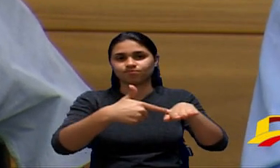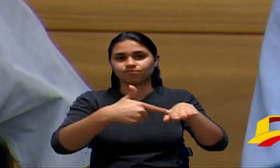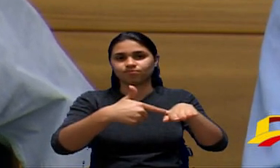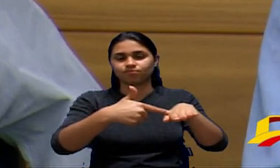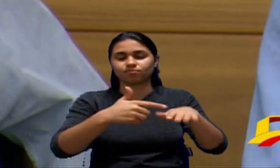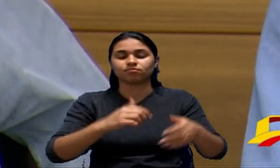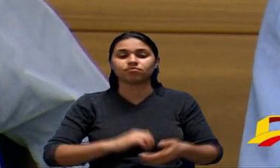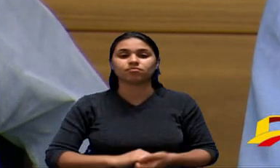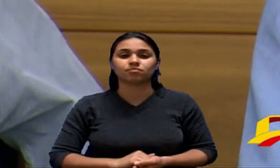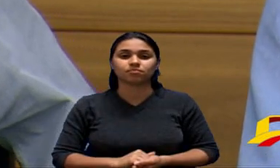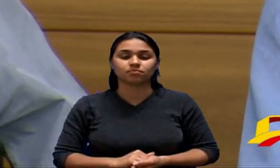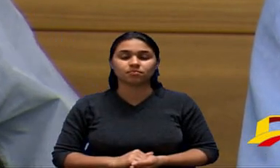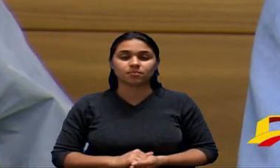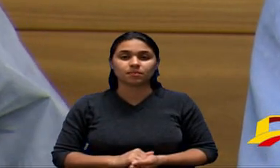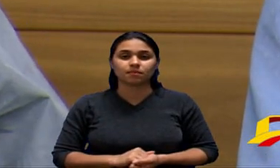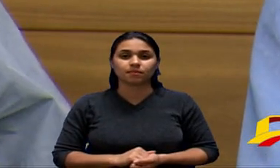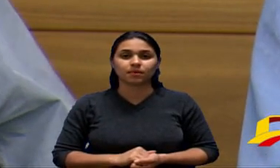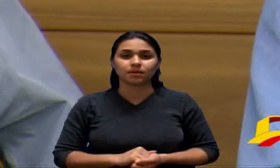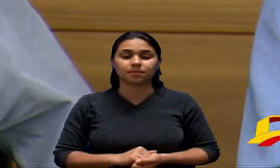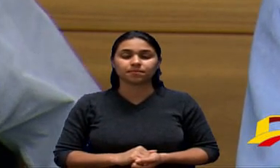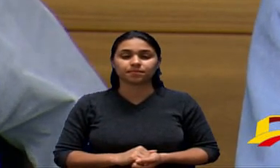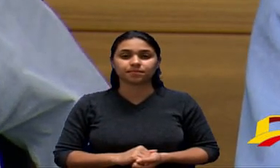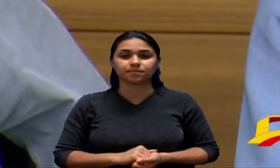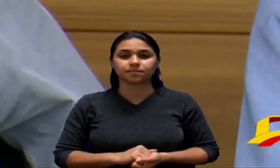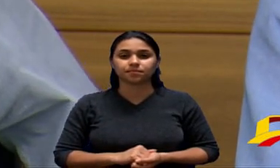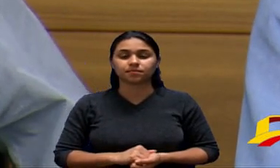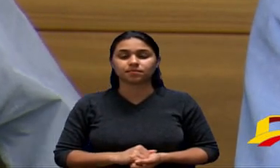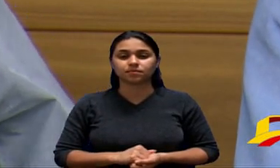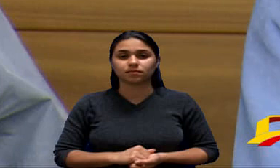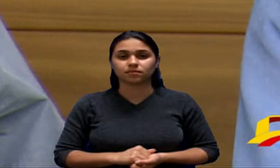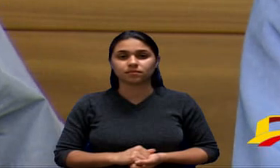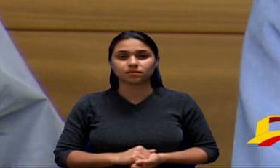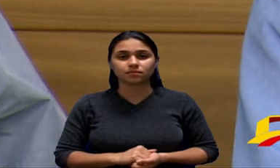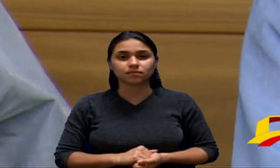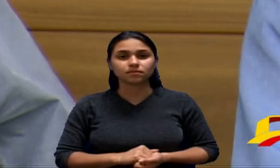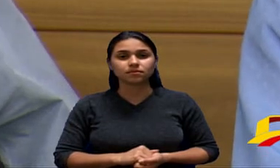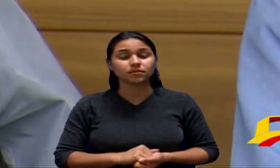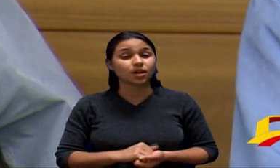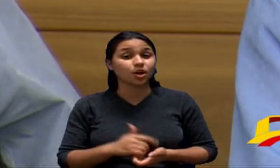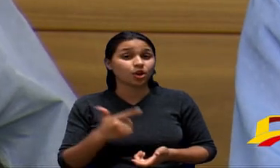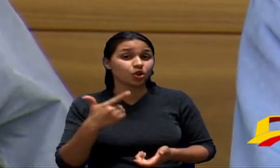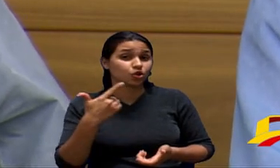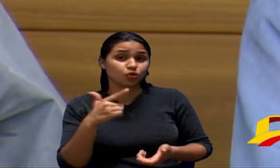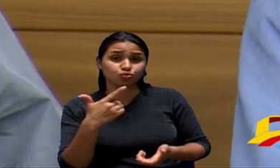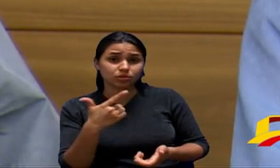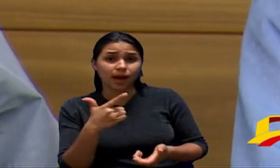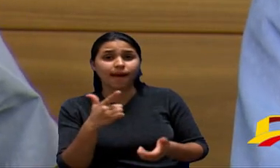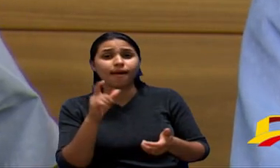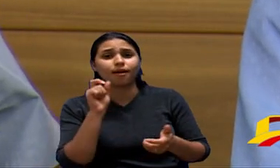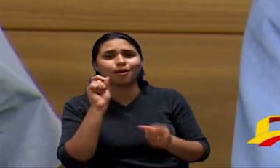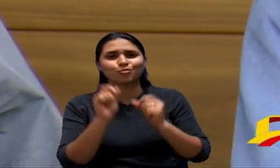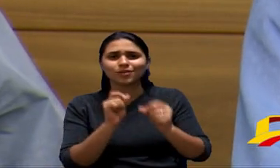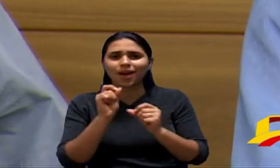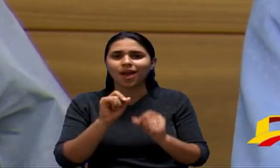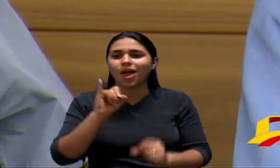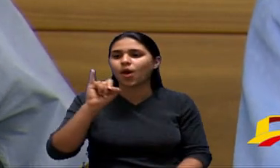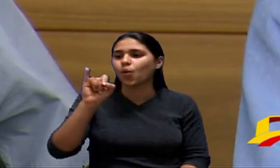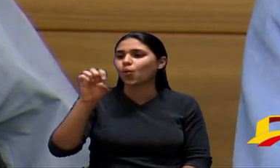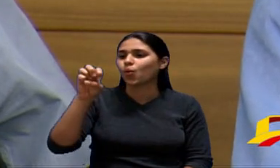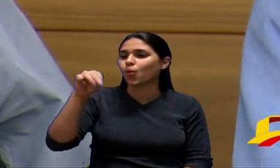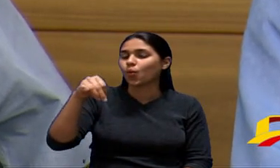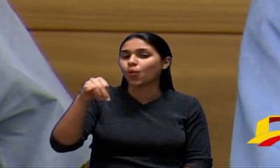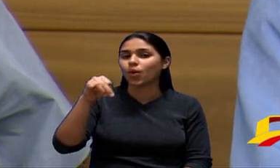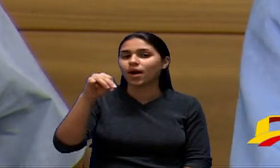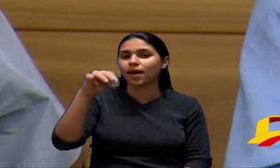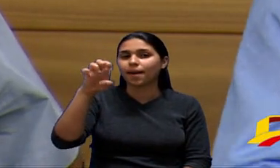deu que é inconstitucional porque não tem uma regulamentação ainda pelo Inmetro da mangueira